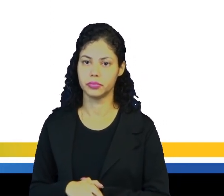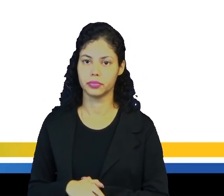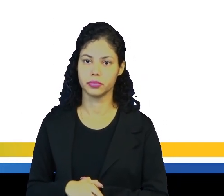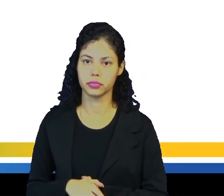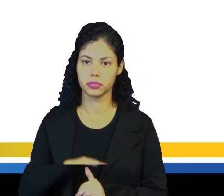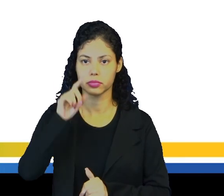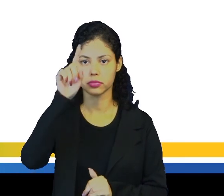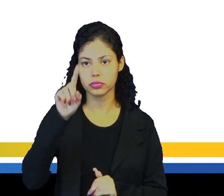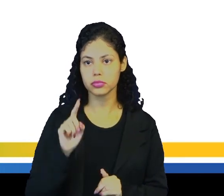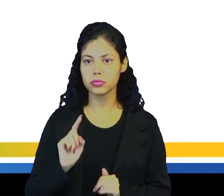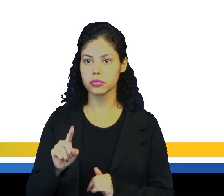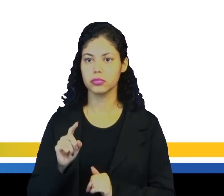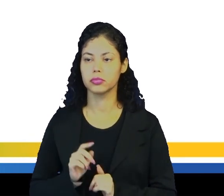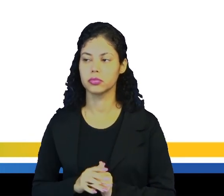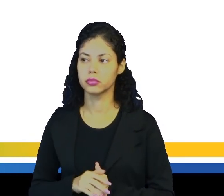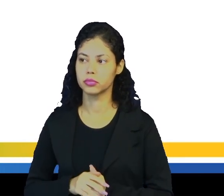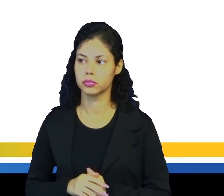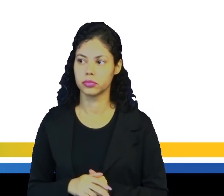exclamação.